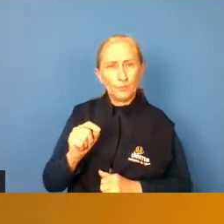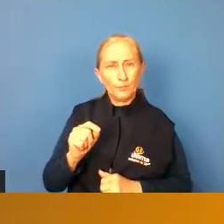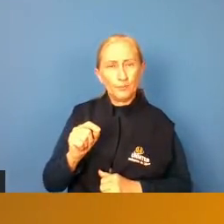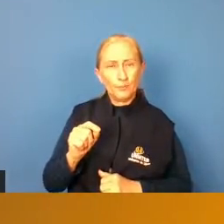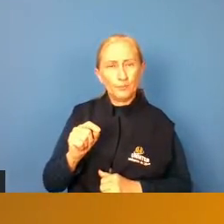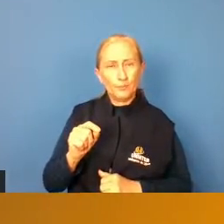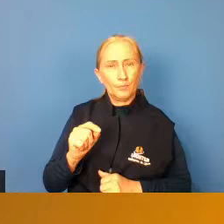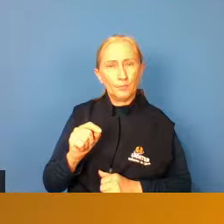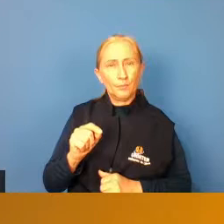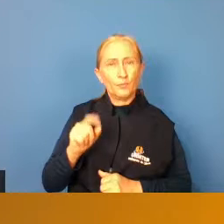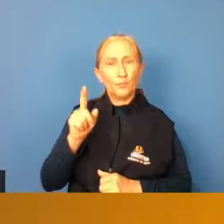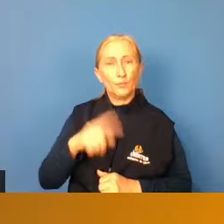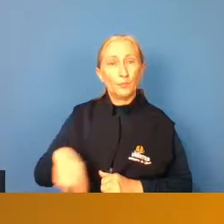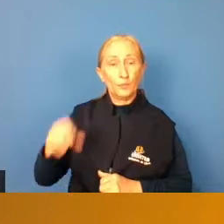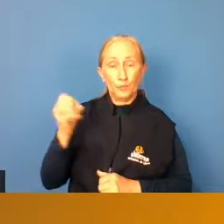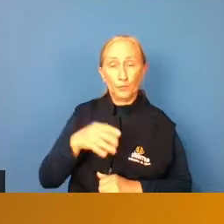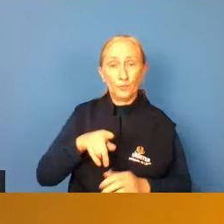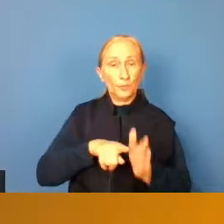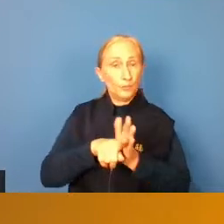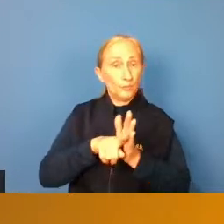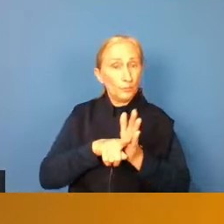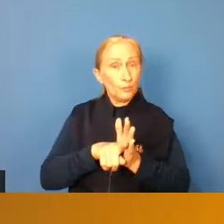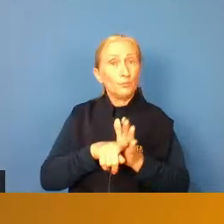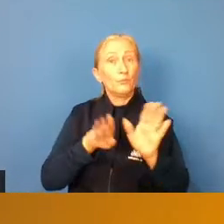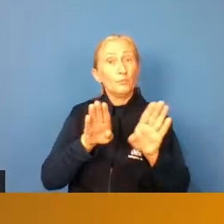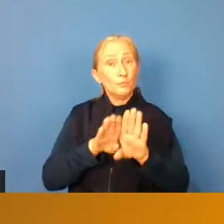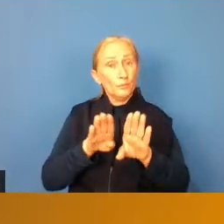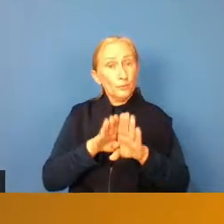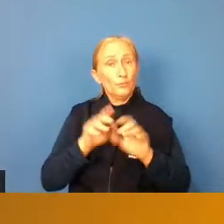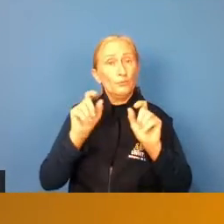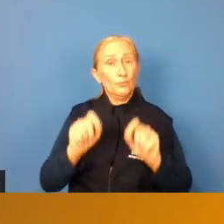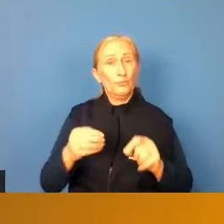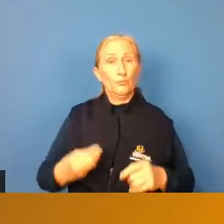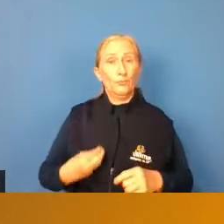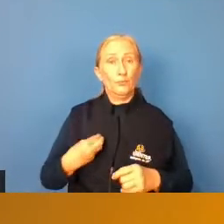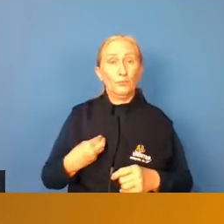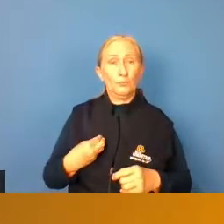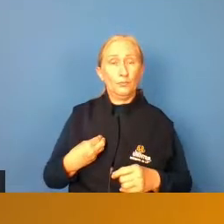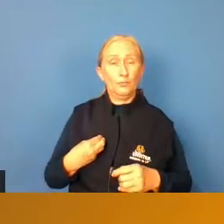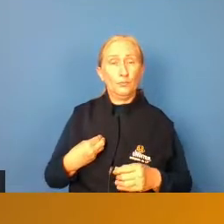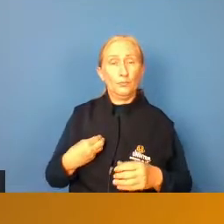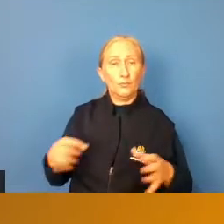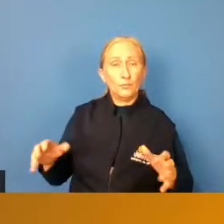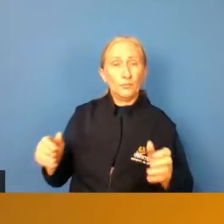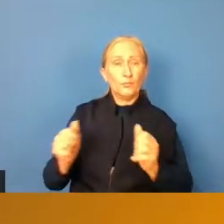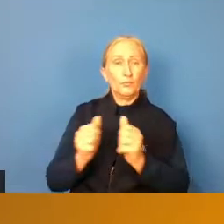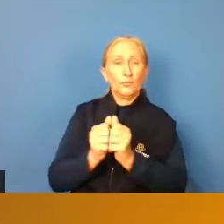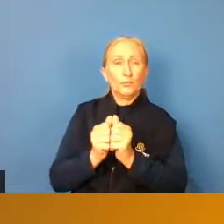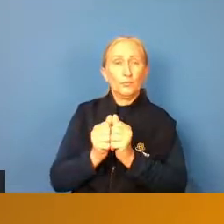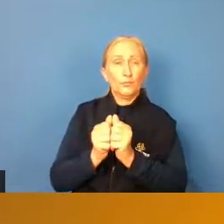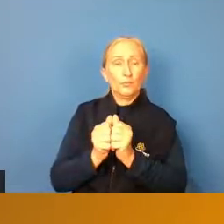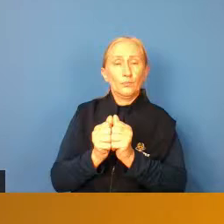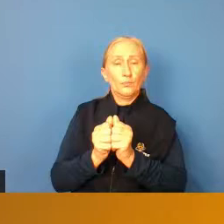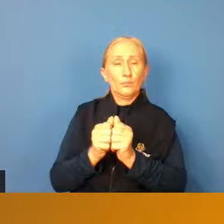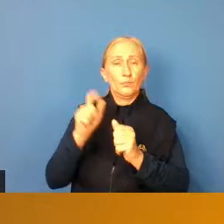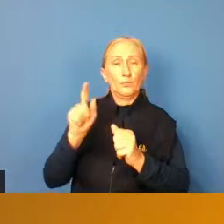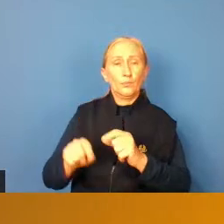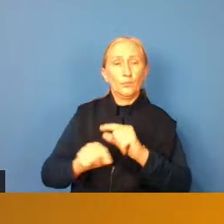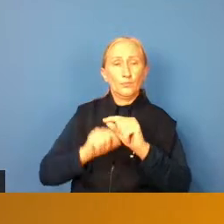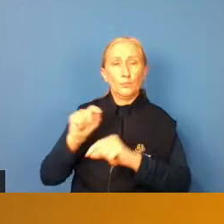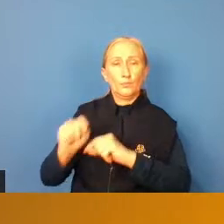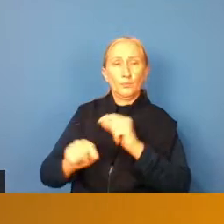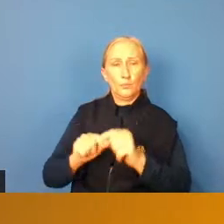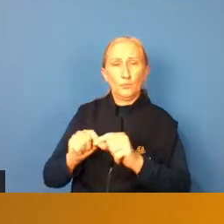essas novas pesquisas elas também podem estar associadas com essa questão